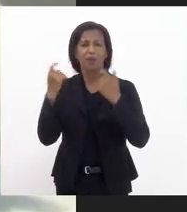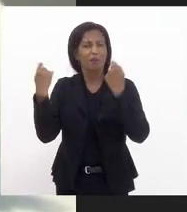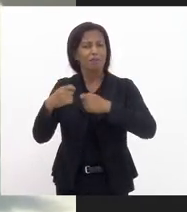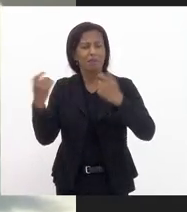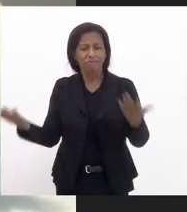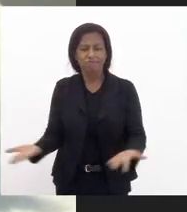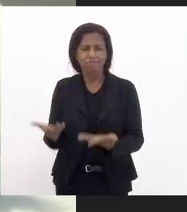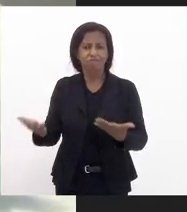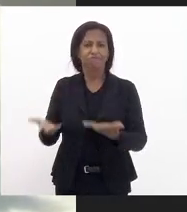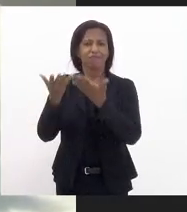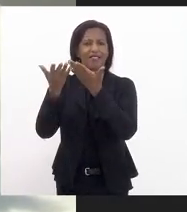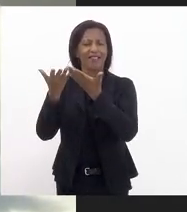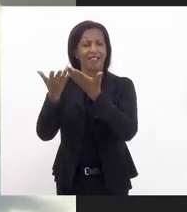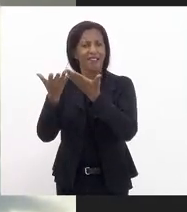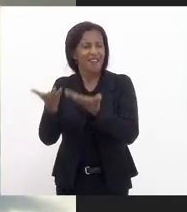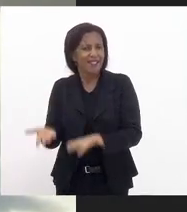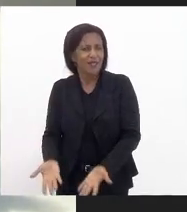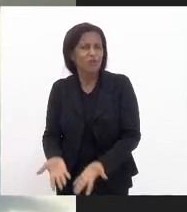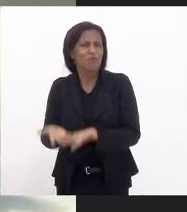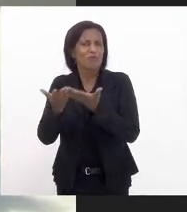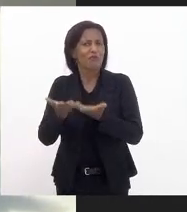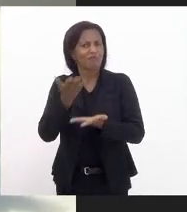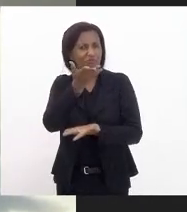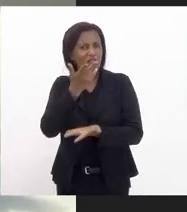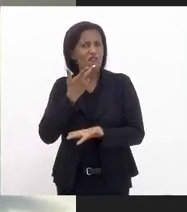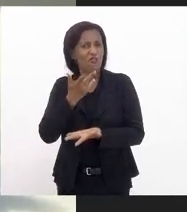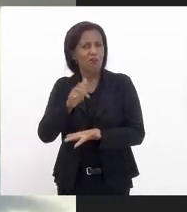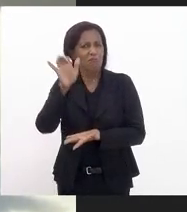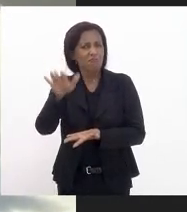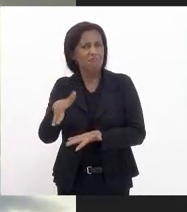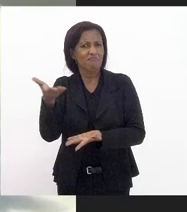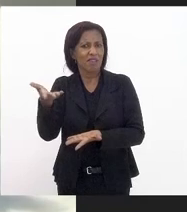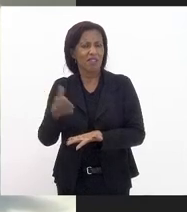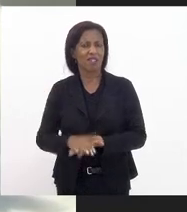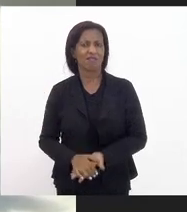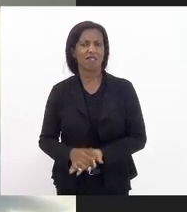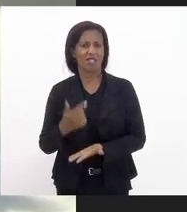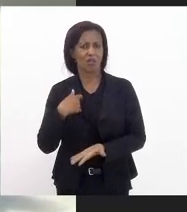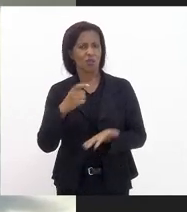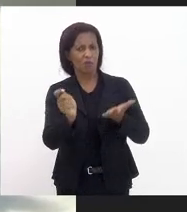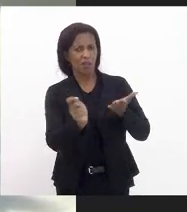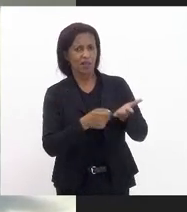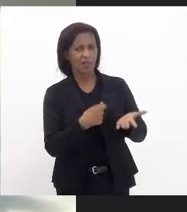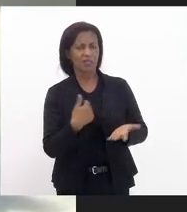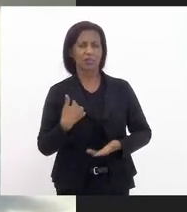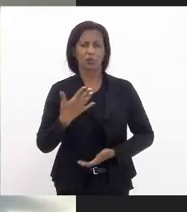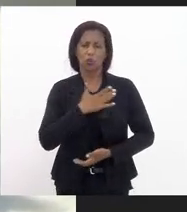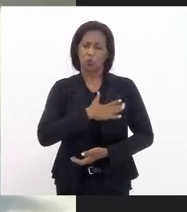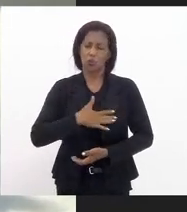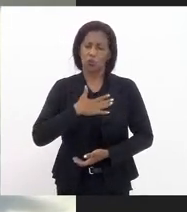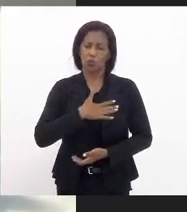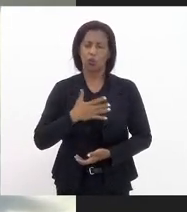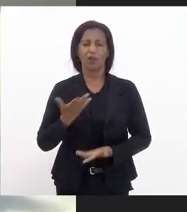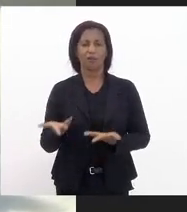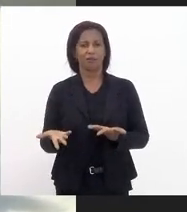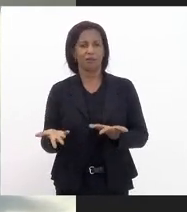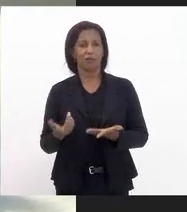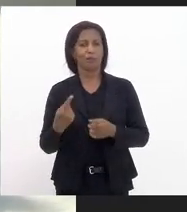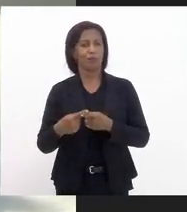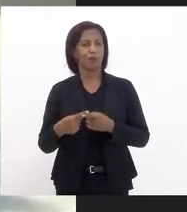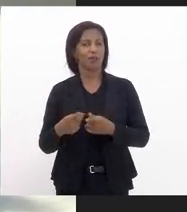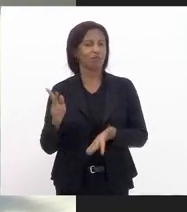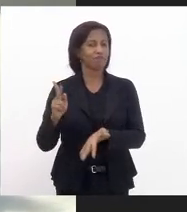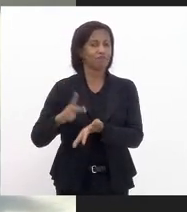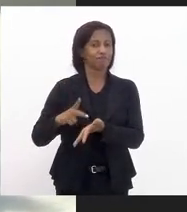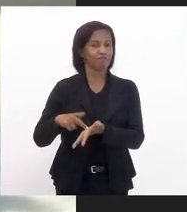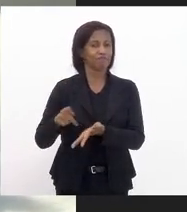homenagem aí que você fez aí eu sou coautor também me sinto orgulhoso por isso também porque realmente